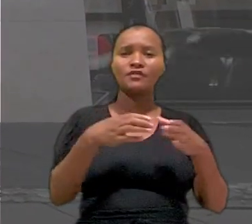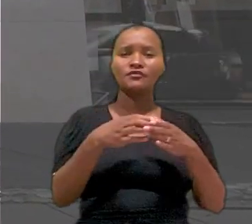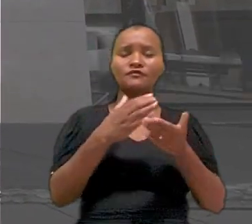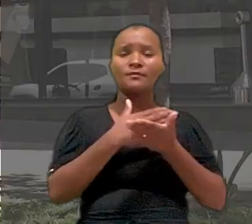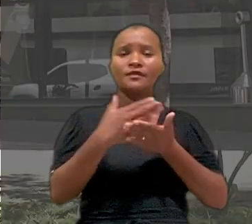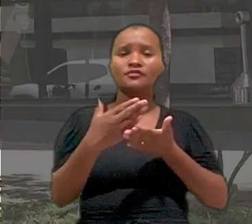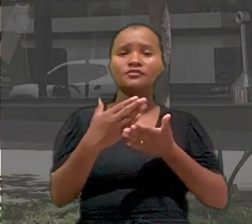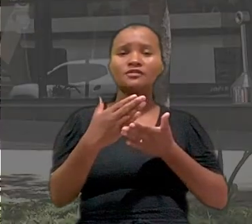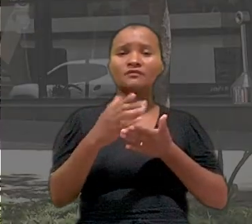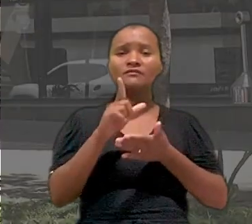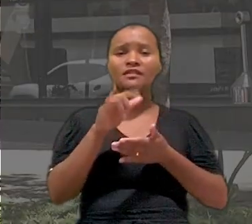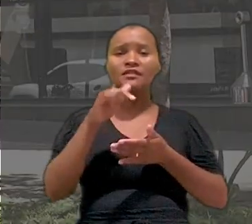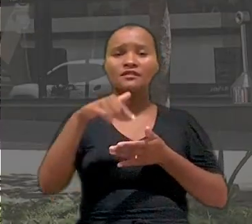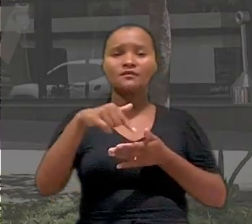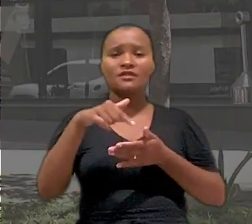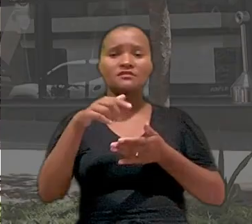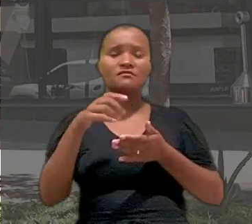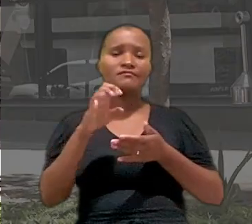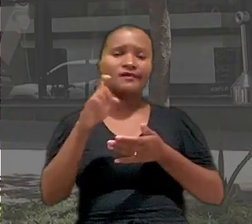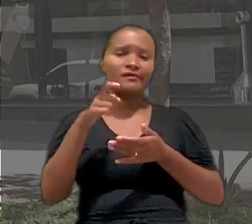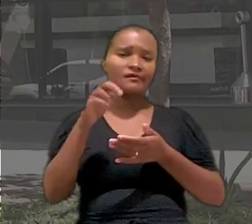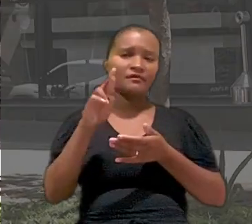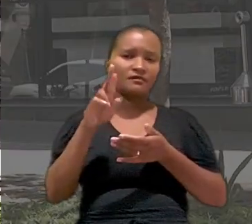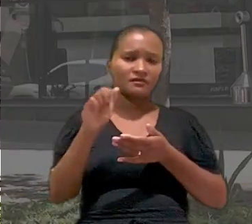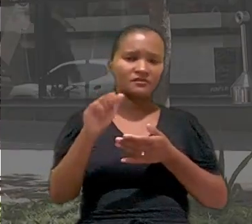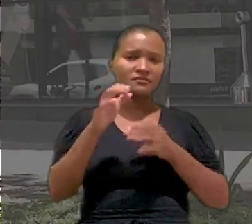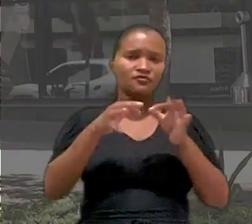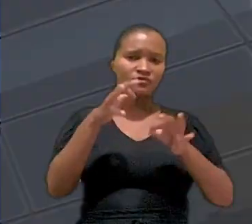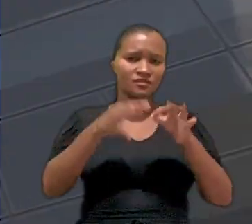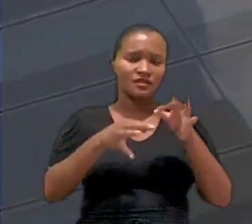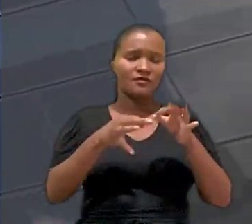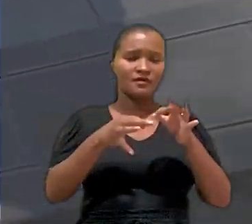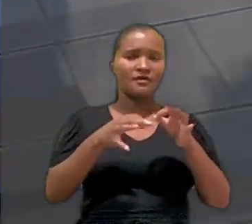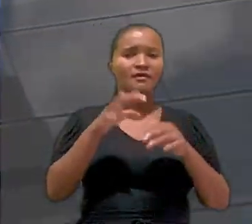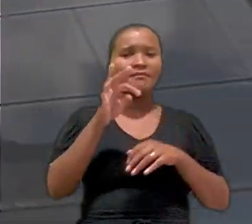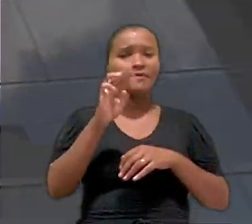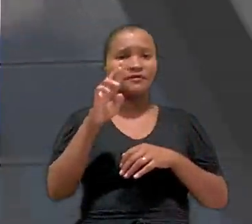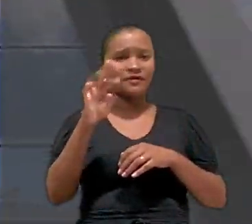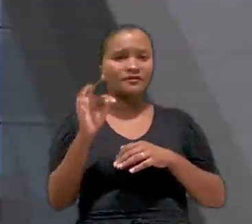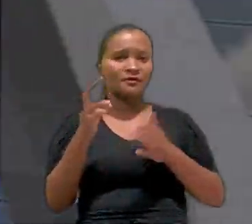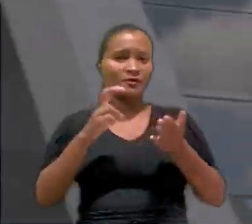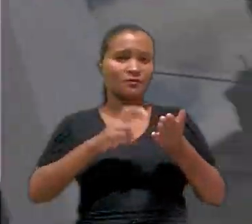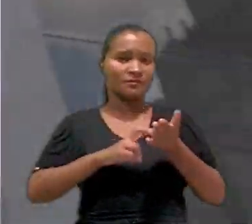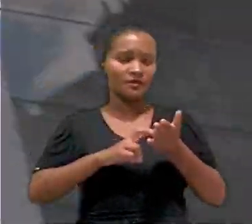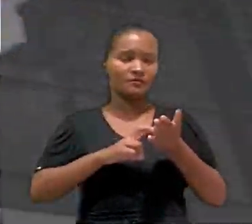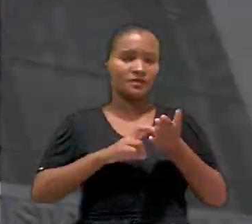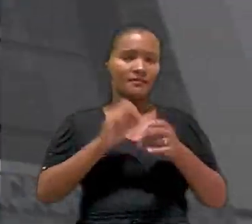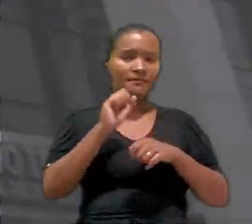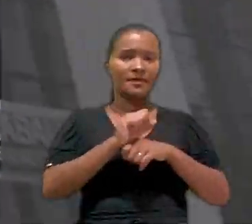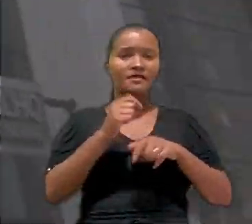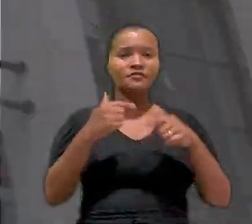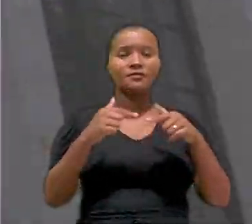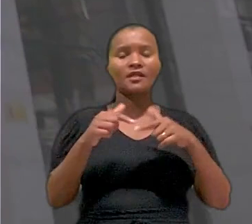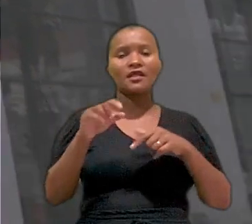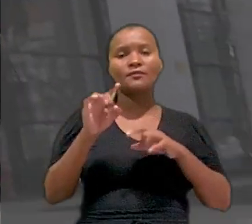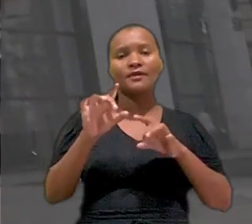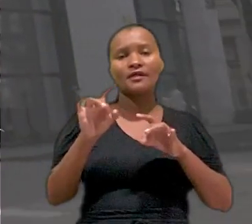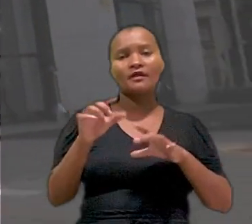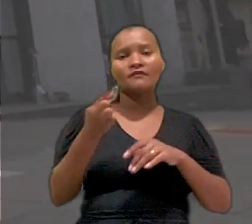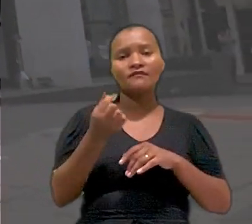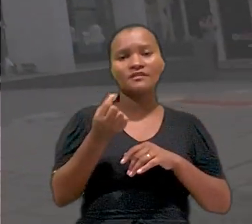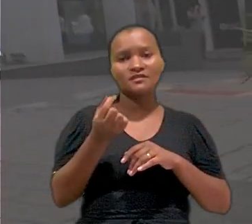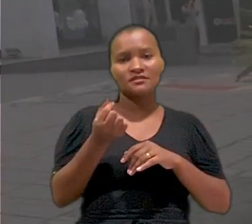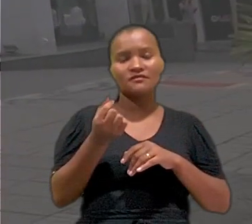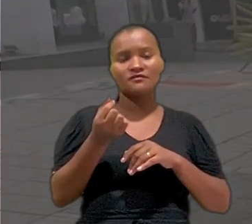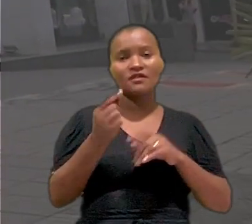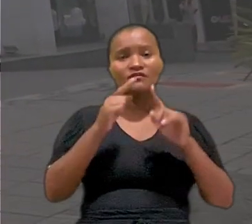coletivas a partir da liquidação extrajudicial do BANDEP. Para o TRT, o banco, nessa condição, deixa de atuar no mercado